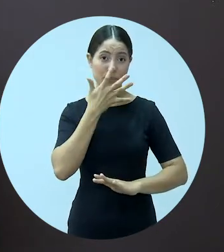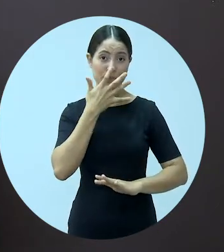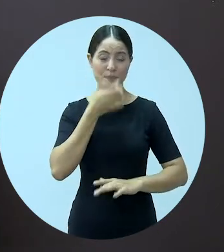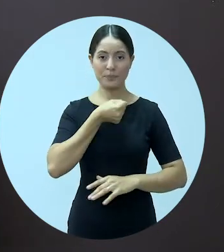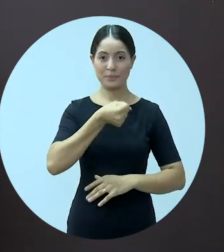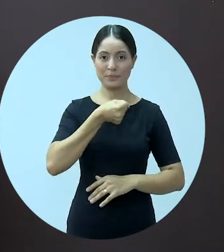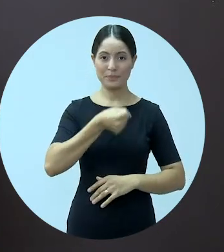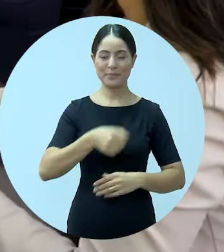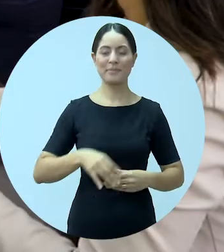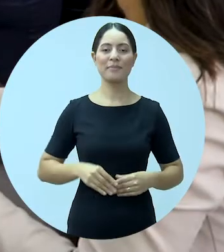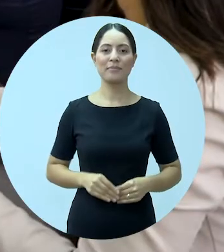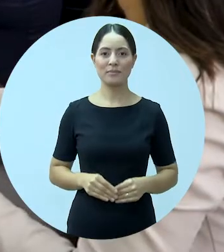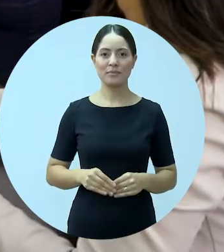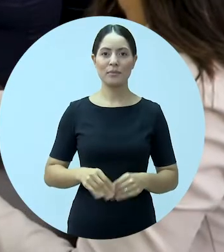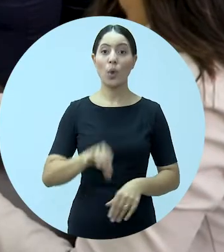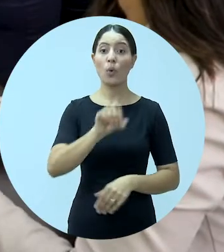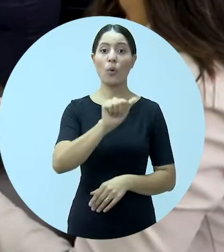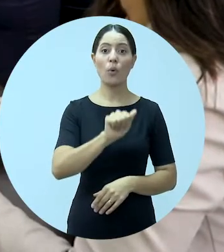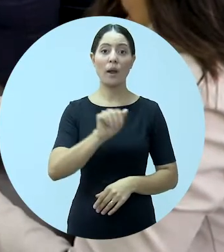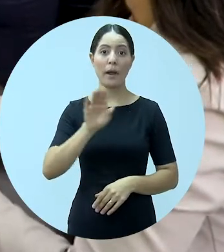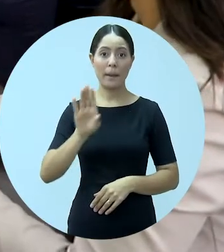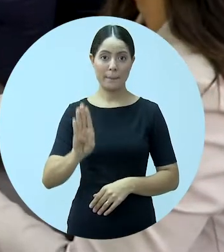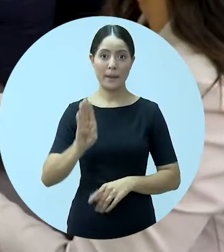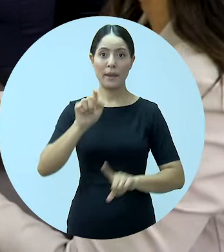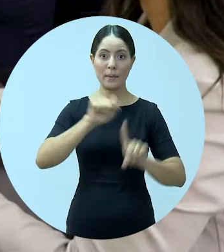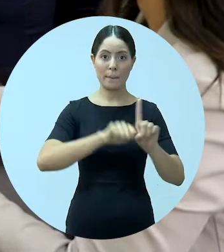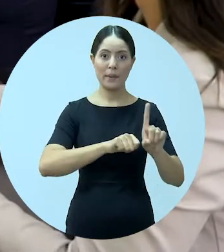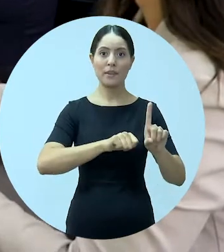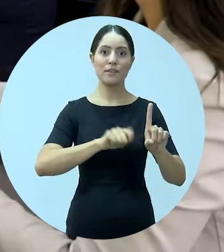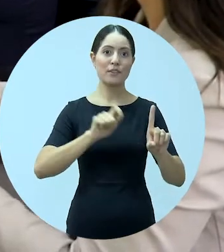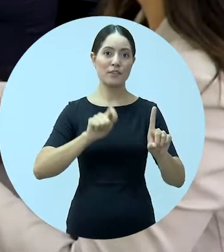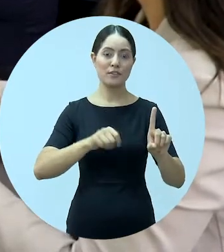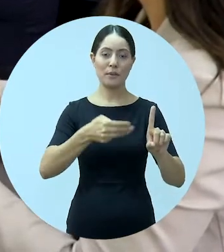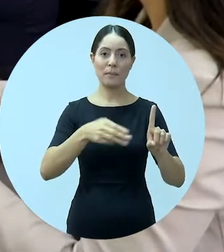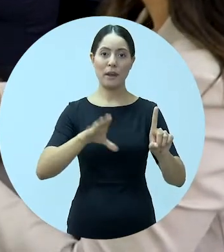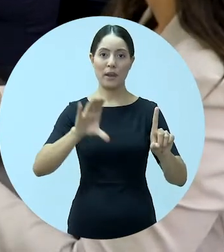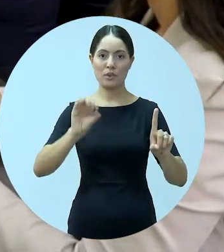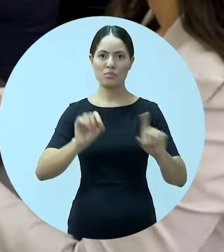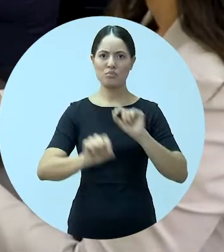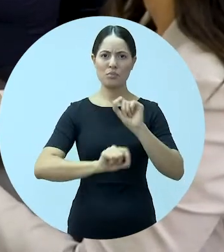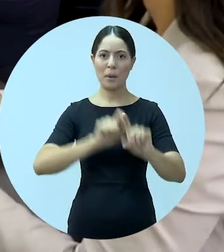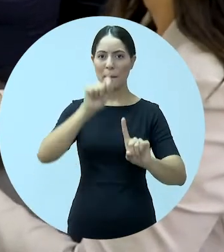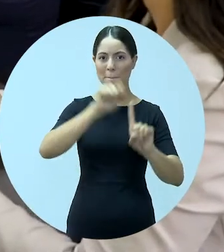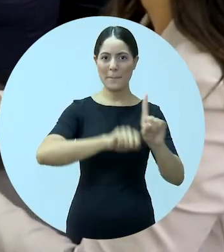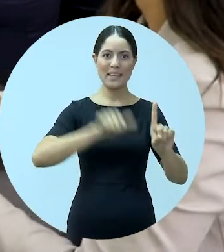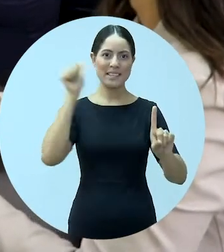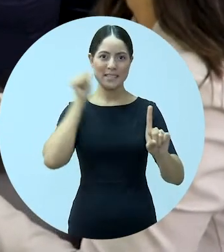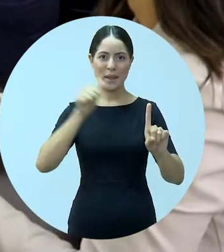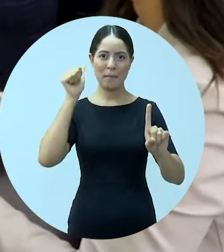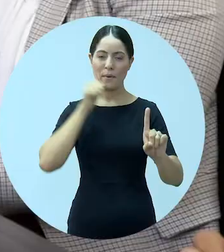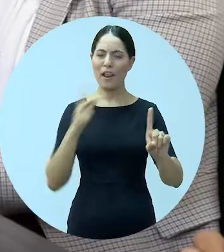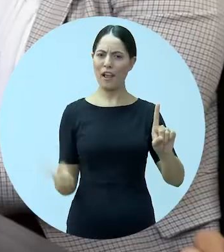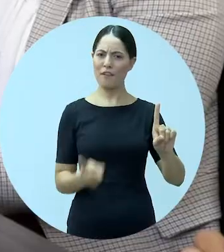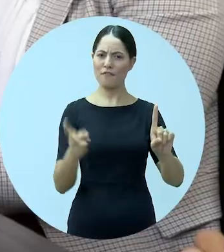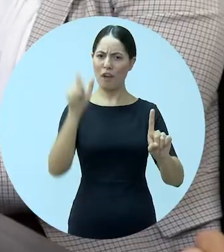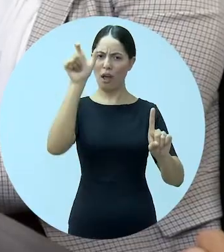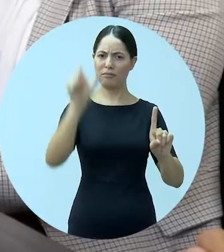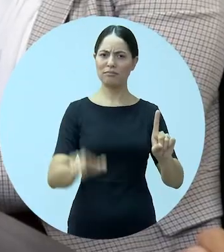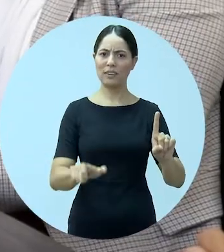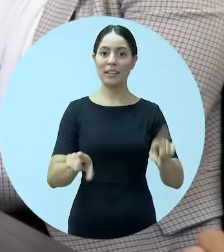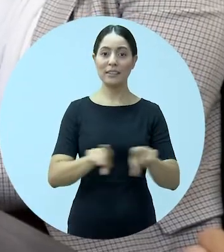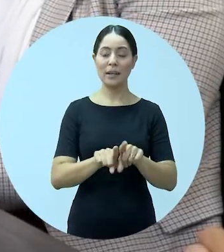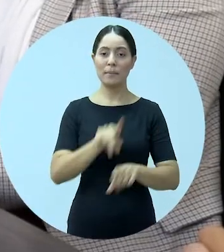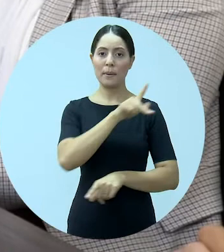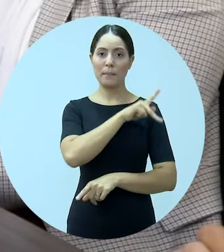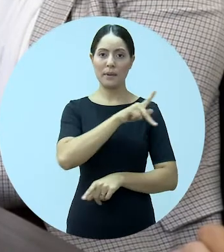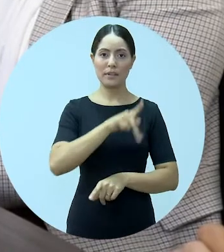OAB Pernambuco. A OAB Pernambuco abriu março, mês da mulher, com ações para a valorização da mulher advogada. O presidente